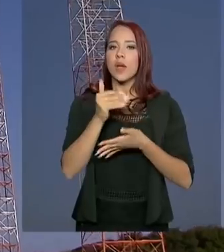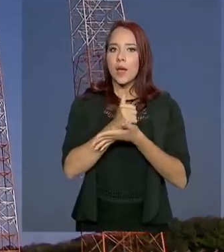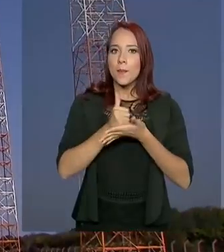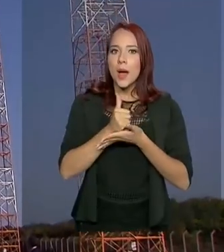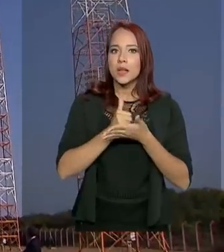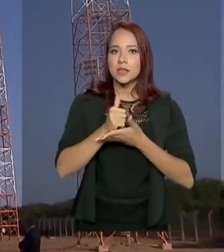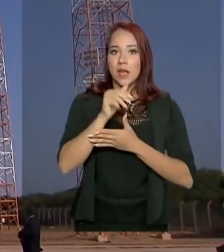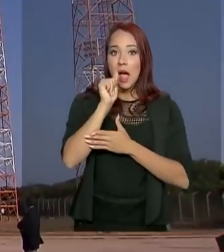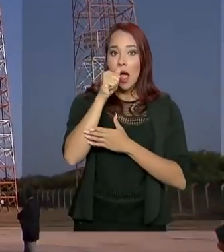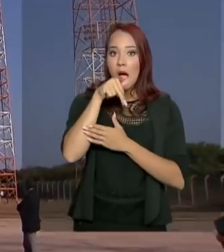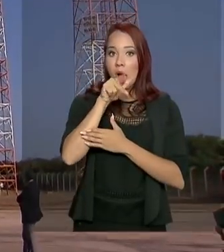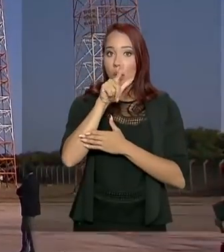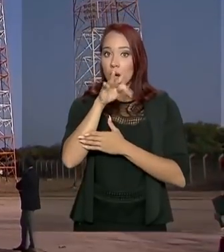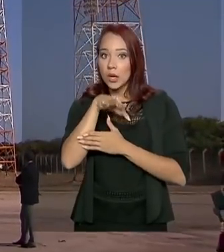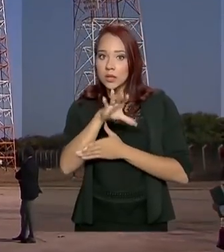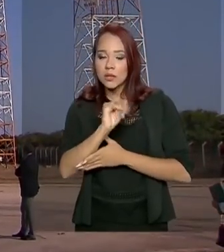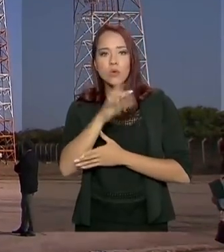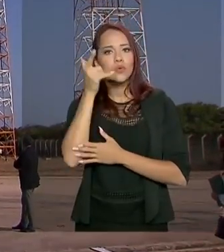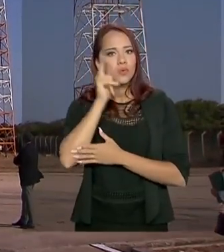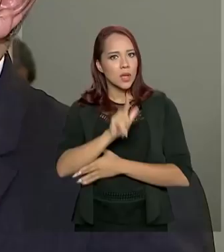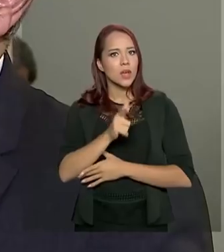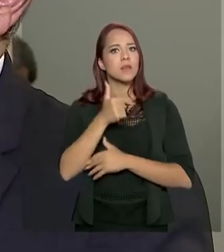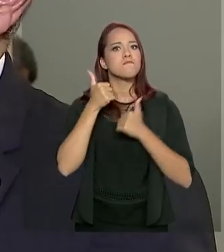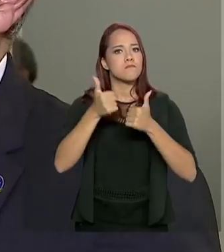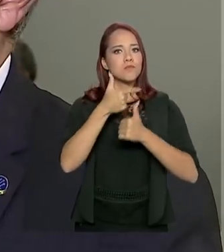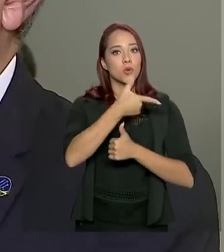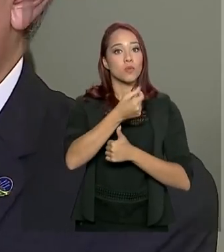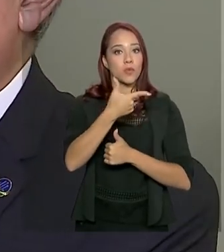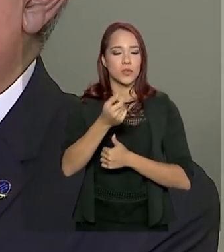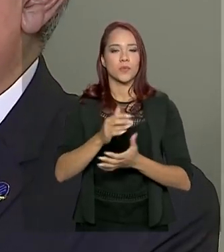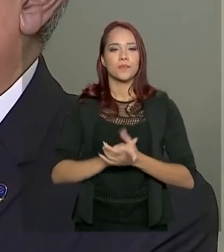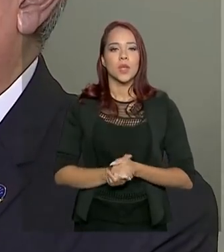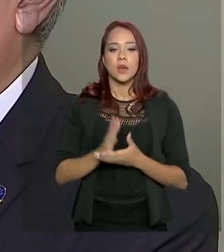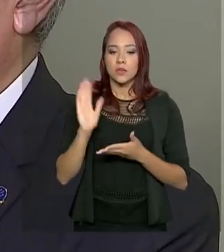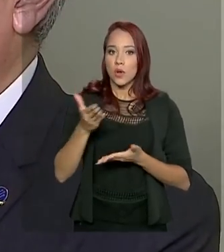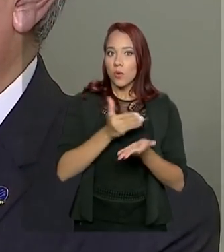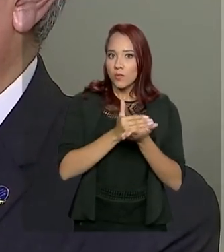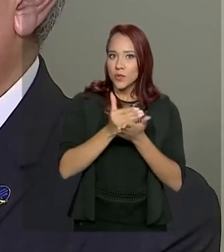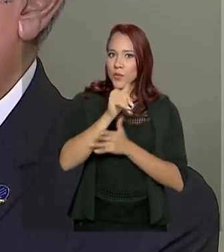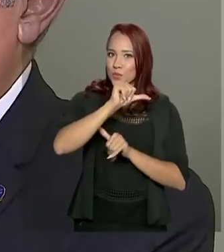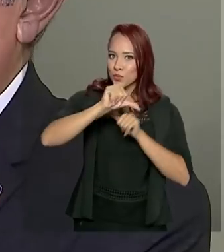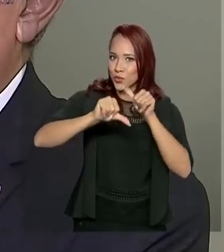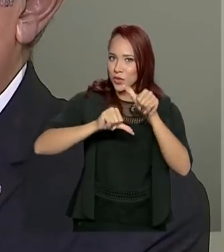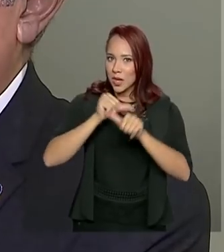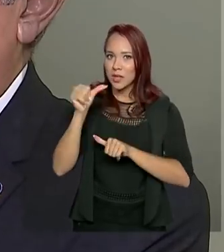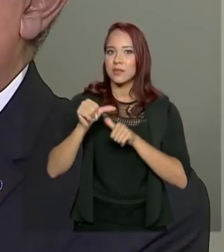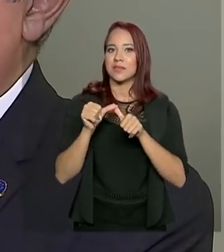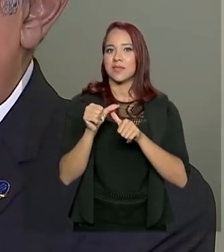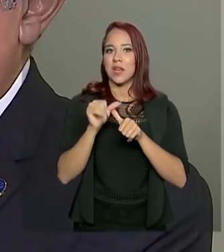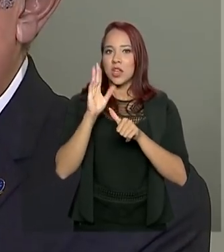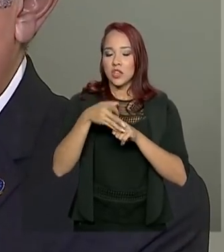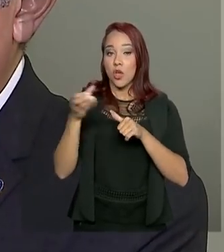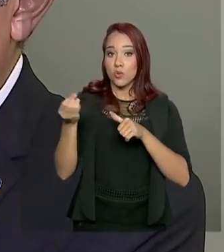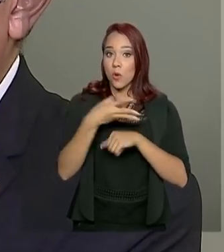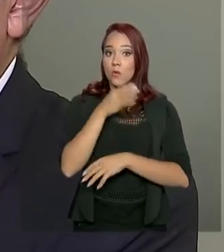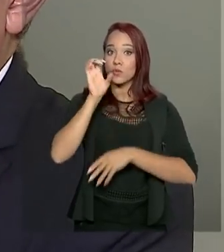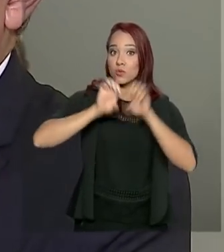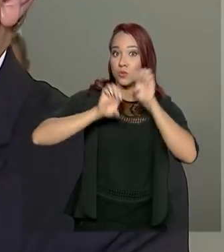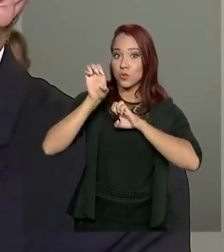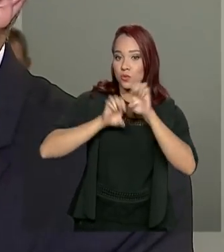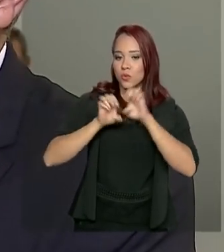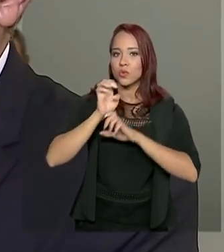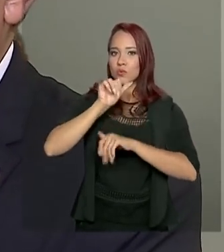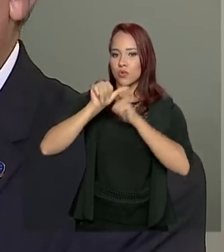Alcântara esteja funcionando em 2021. Nós começamos as mudanças, a introdução dessas novas infraestruturas